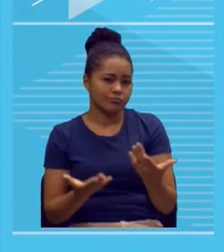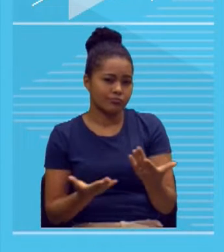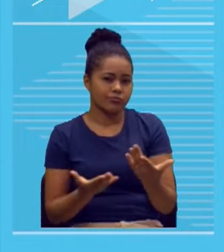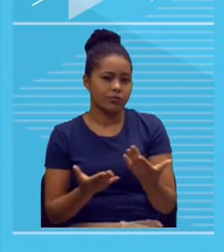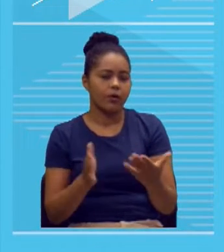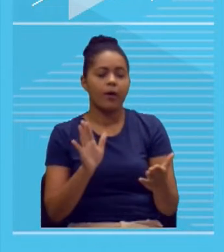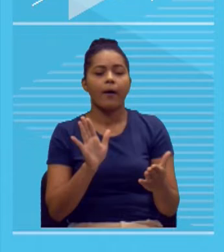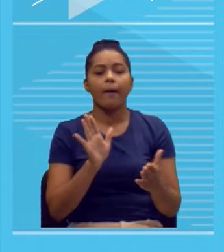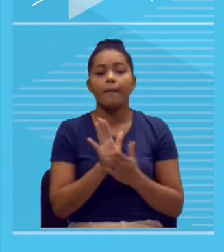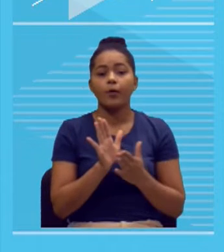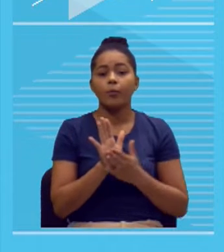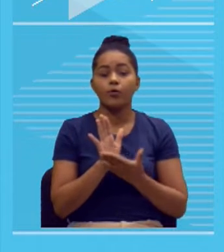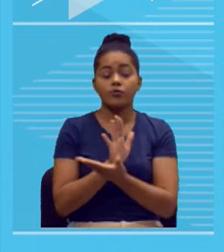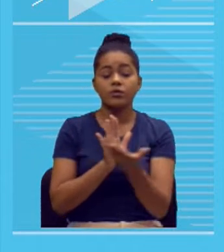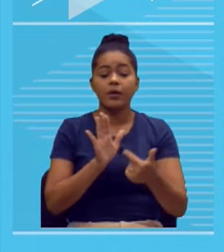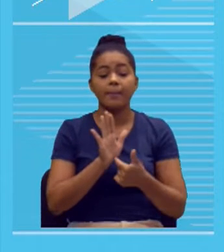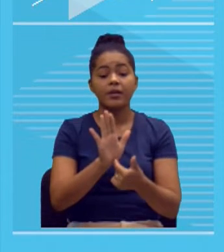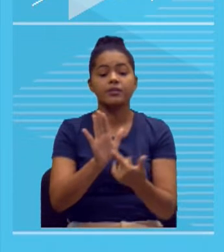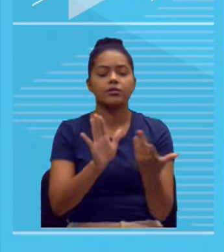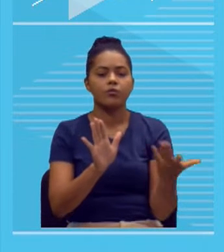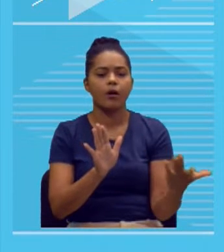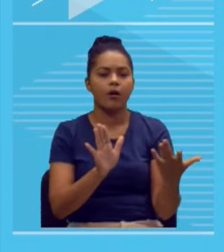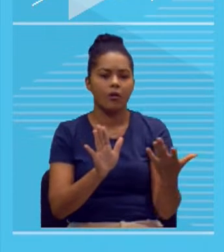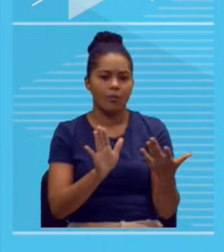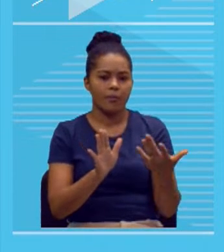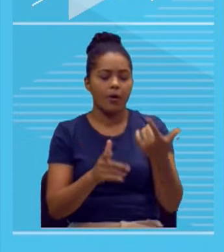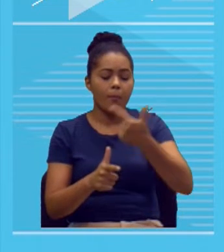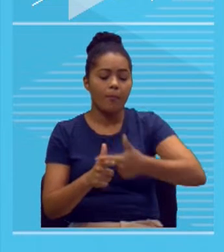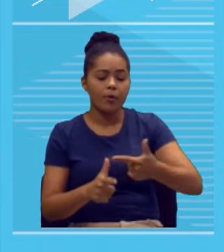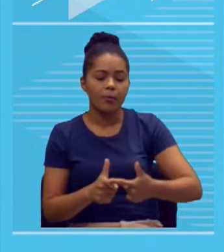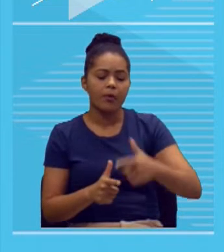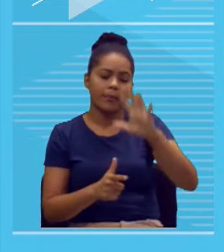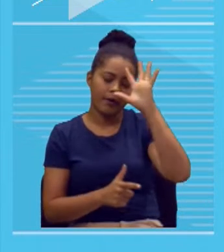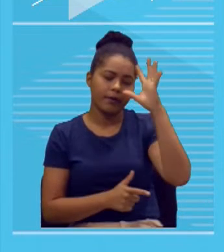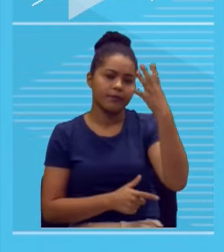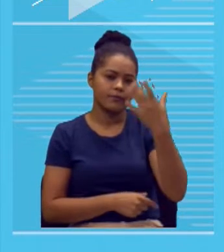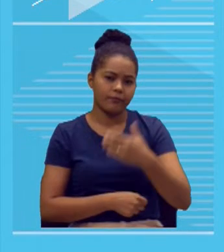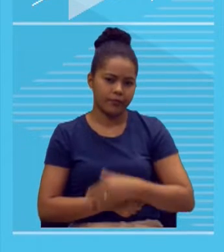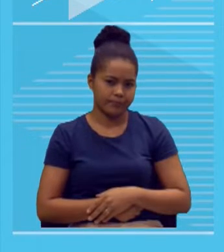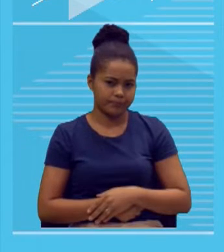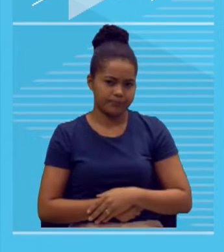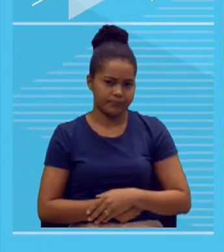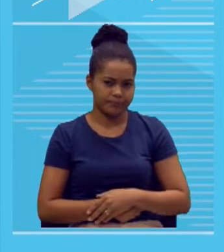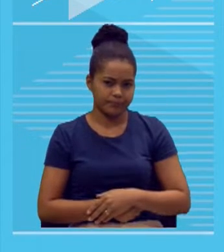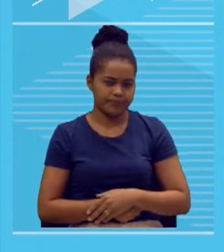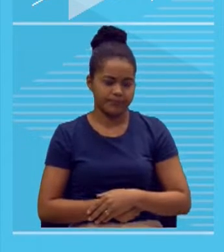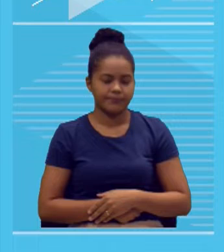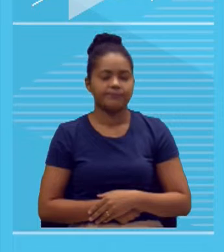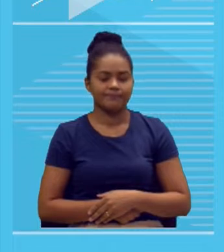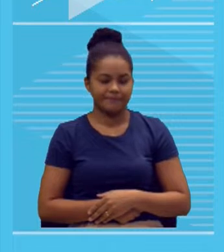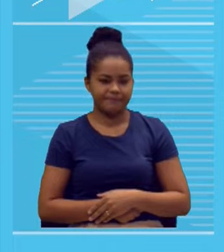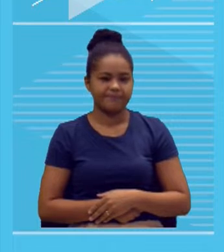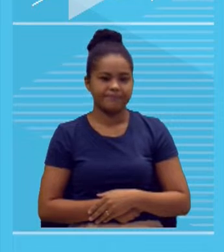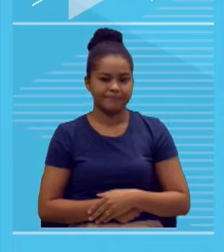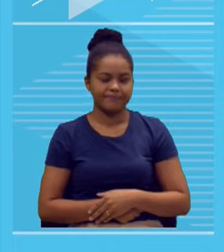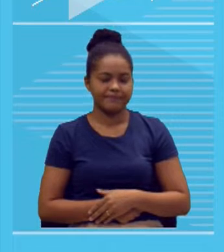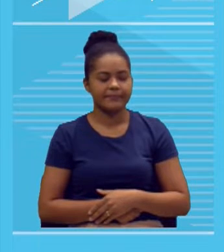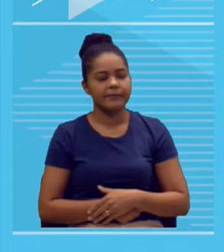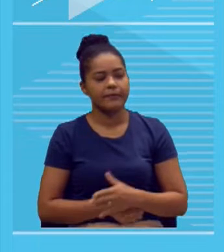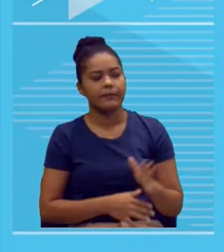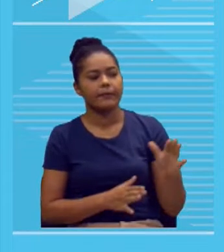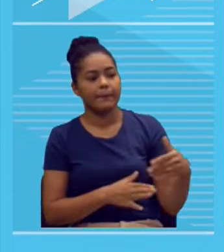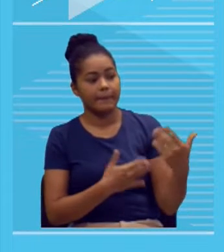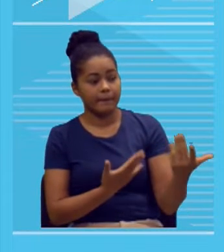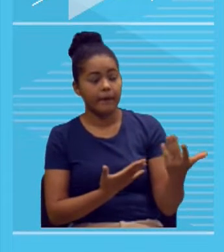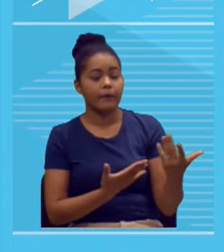propõe para que esse acesso seja, como reza a lei, de fato democrático? Então, a gente